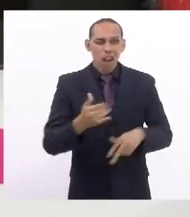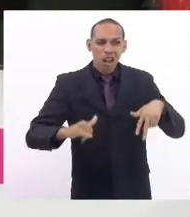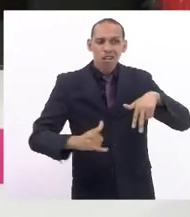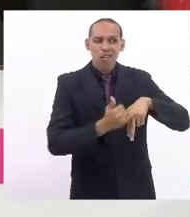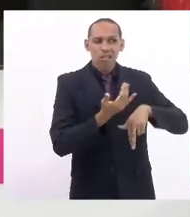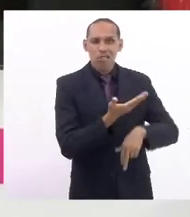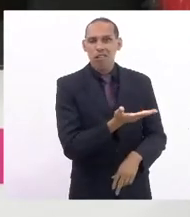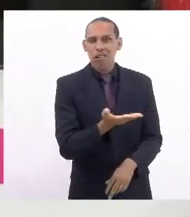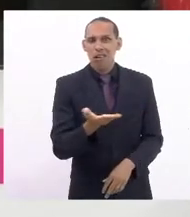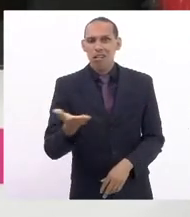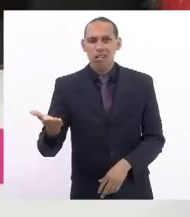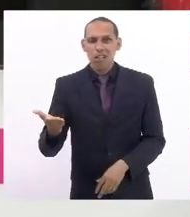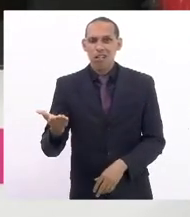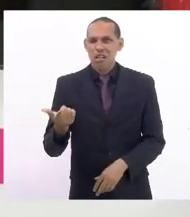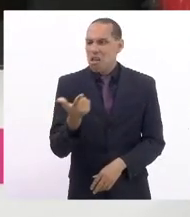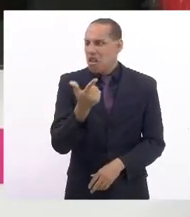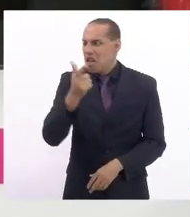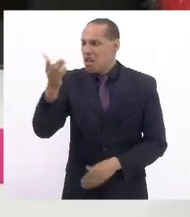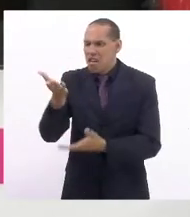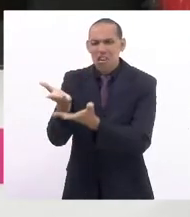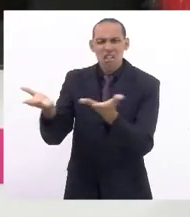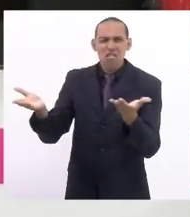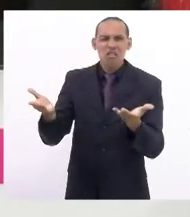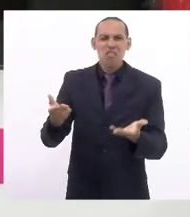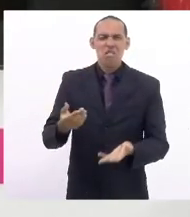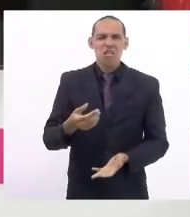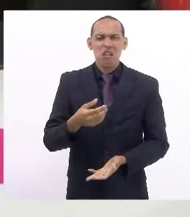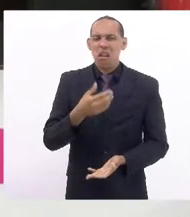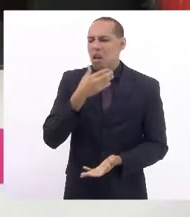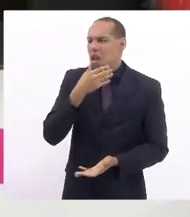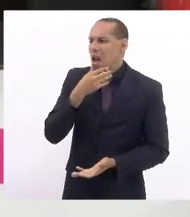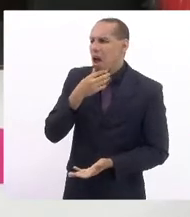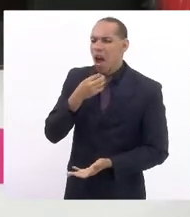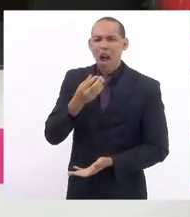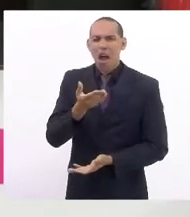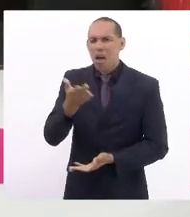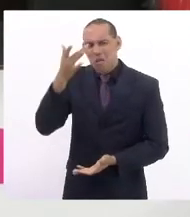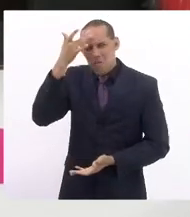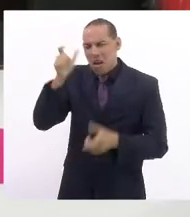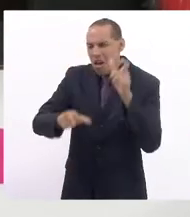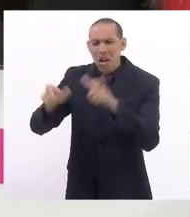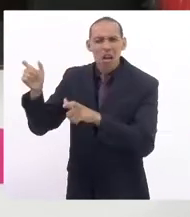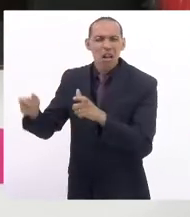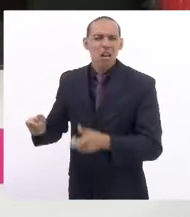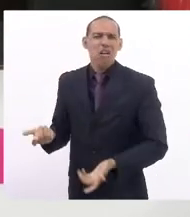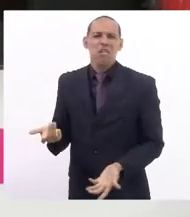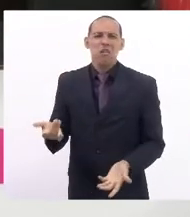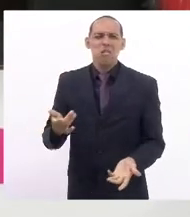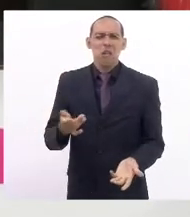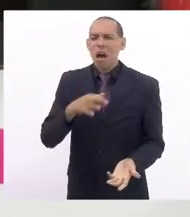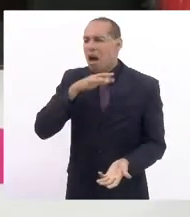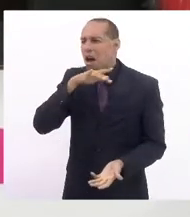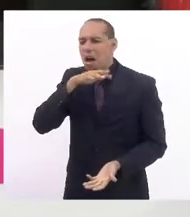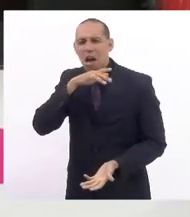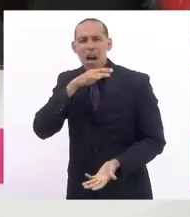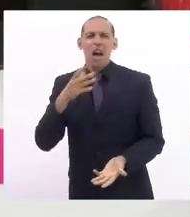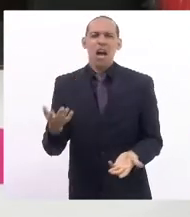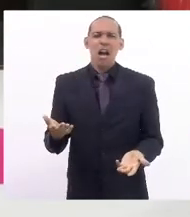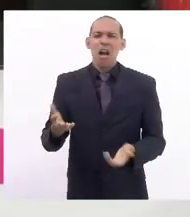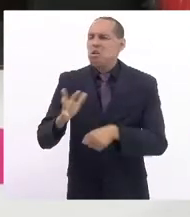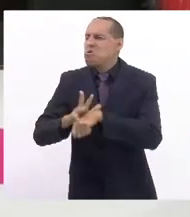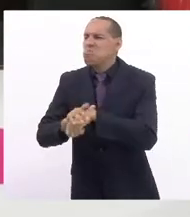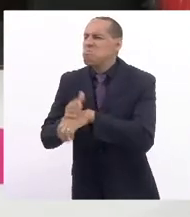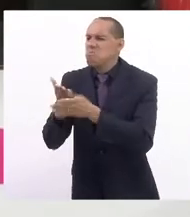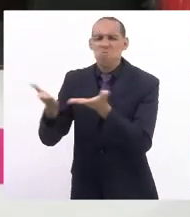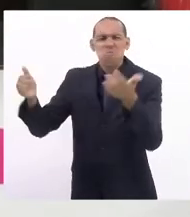por esses paquidermes doentes que abusam e exploram crianças estão